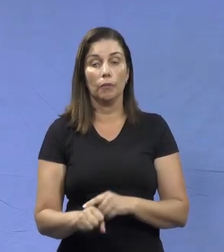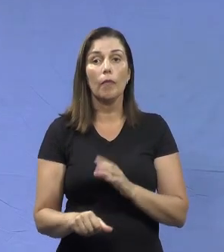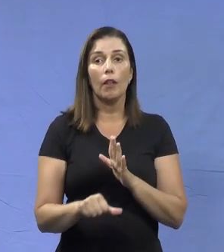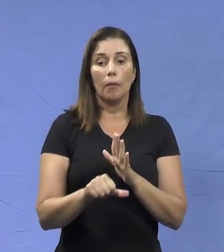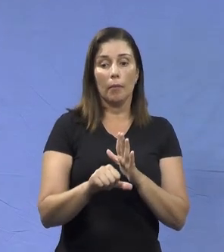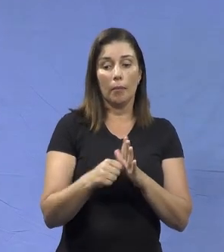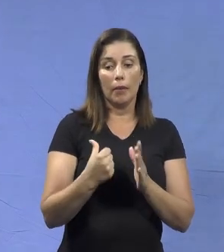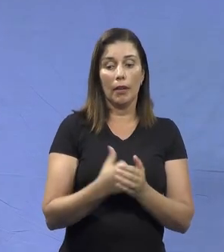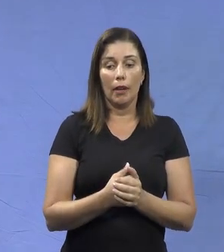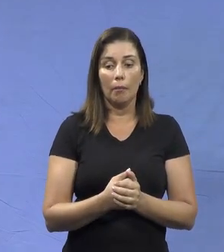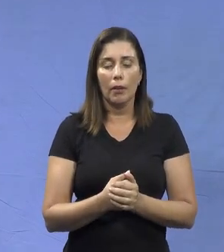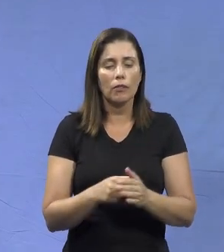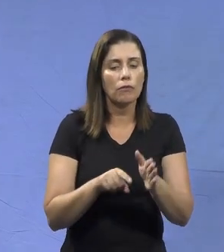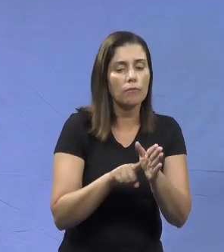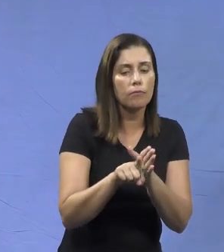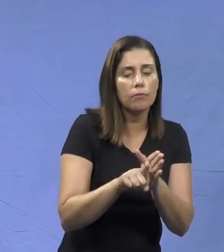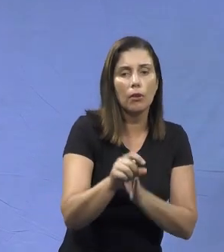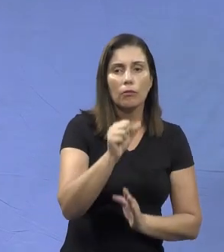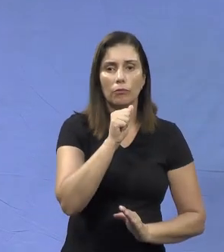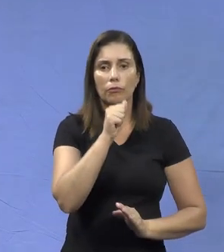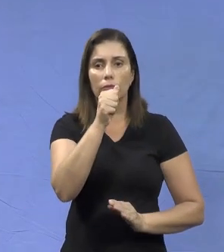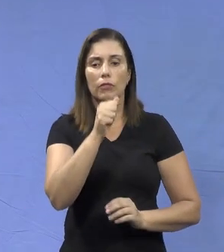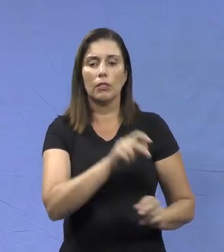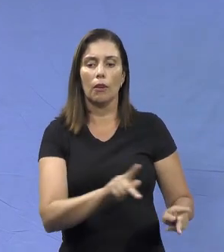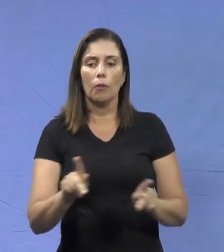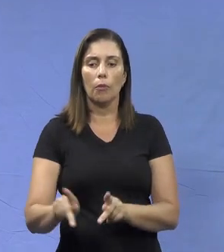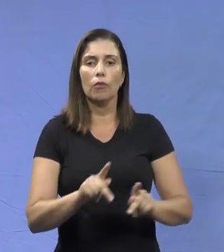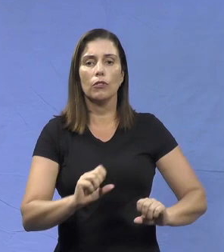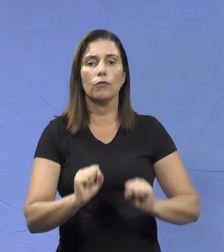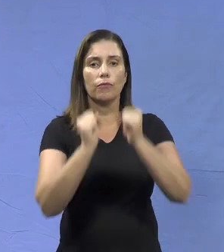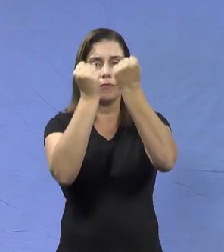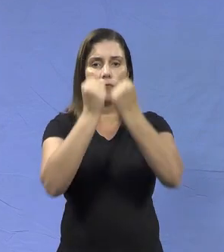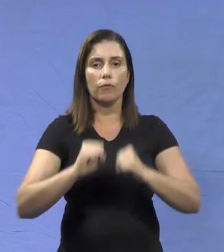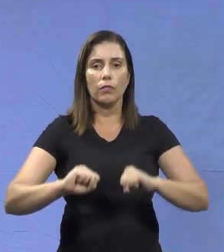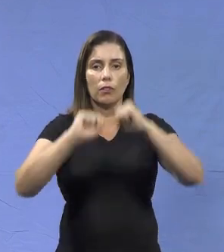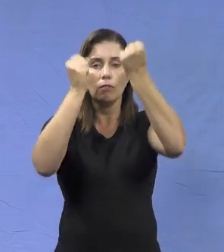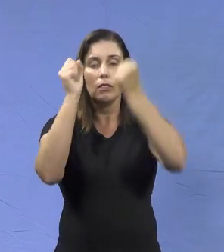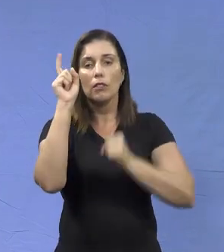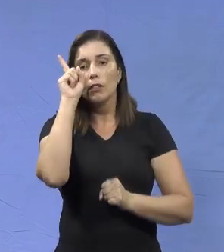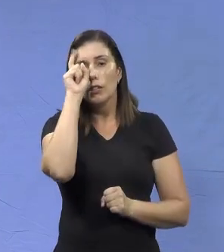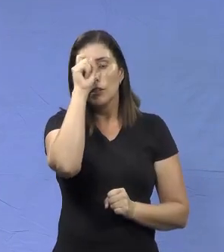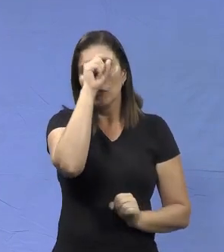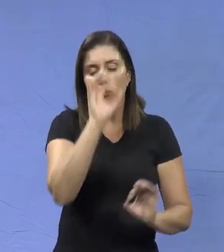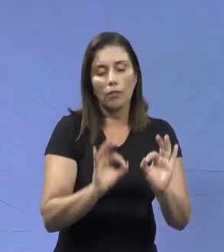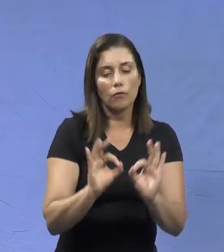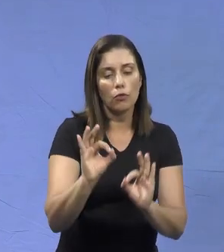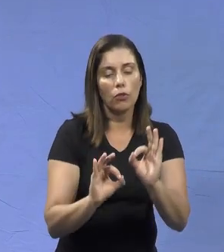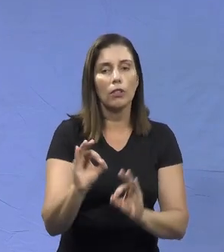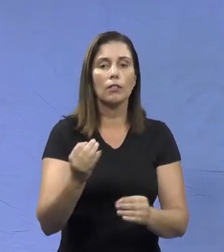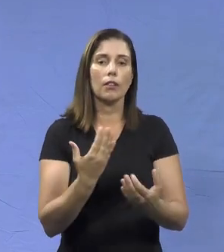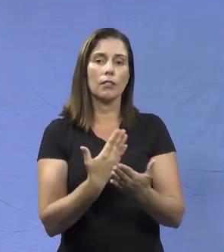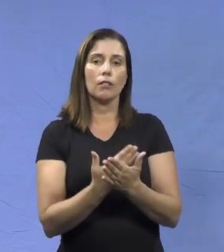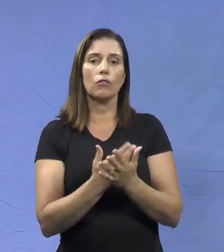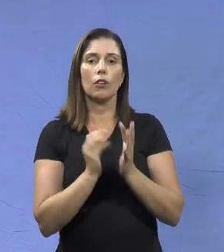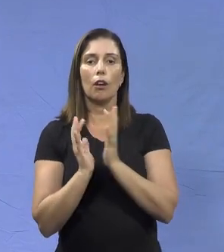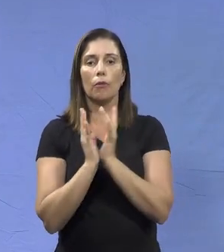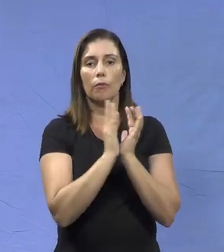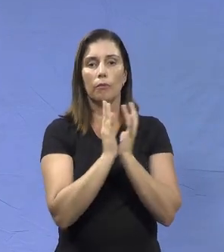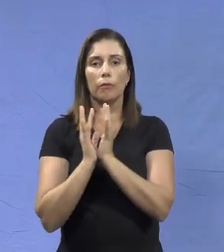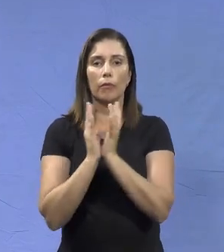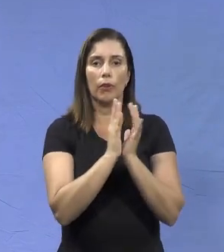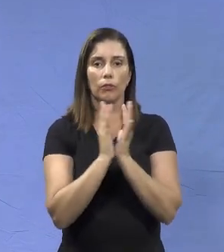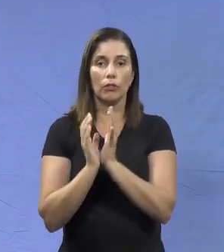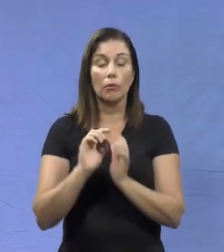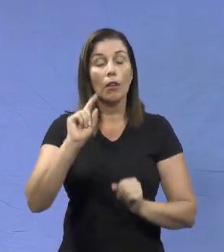o projeto, ele visa entrevistar os professores de educação física a respeito das dificuldades na montagem de aulas para o transtorno do